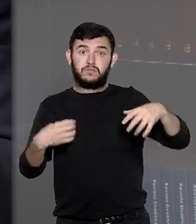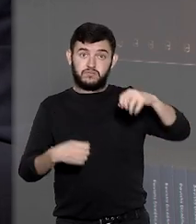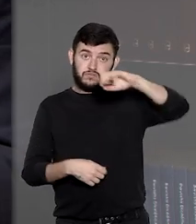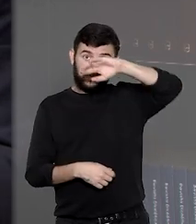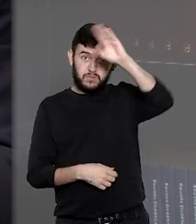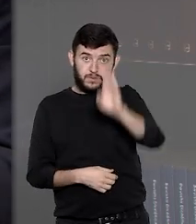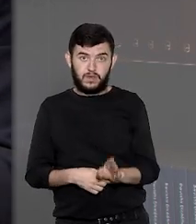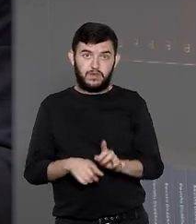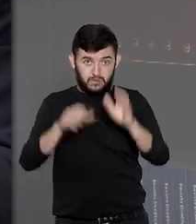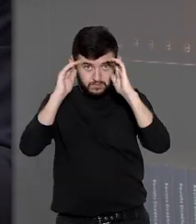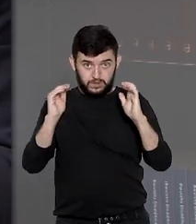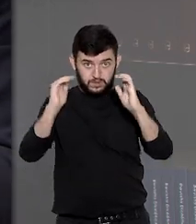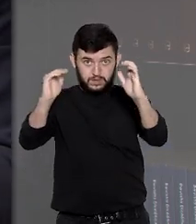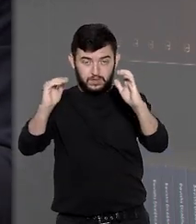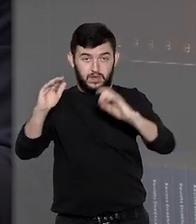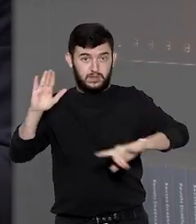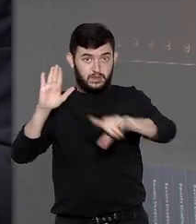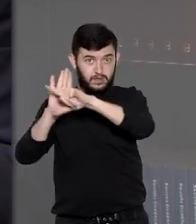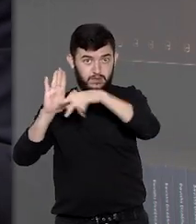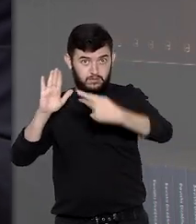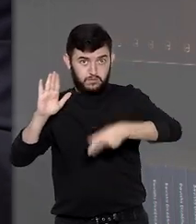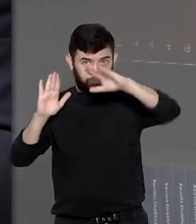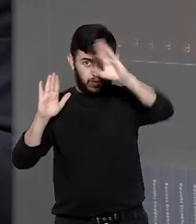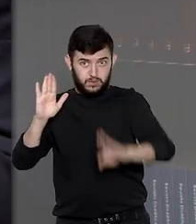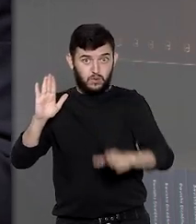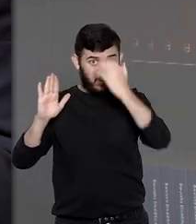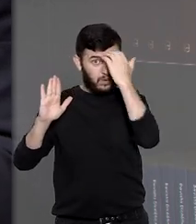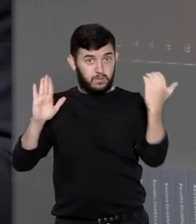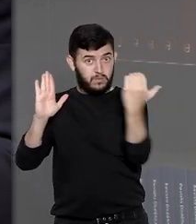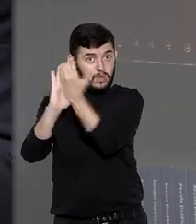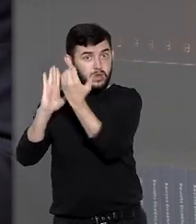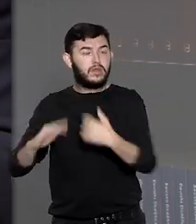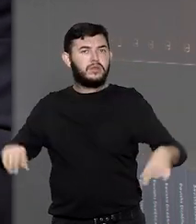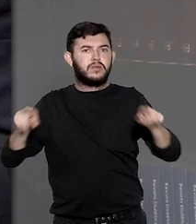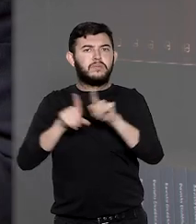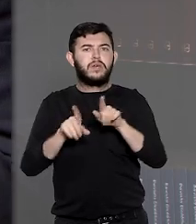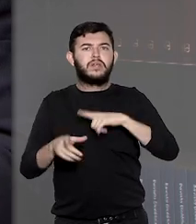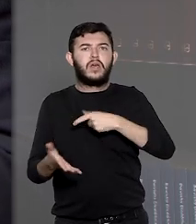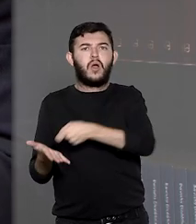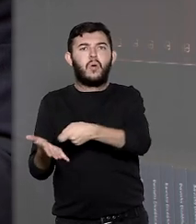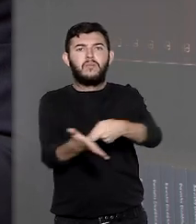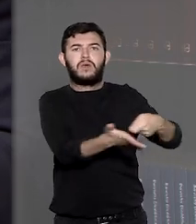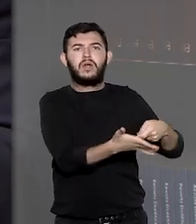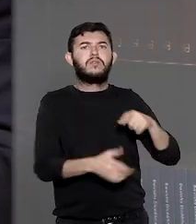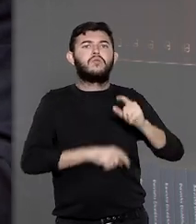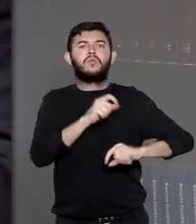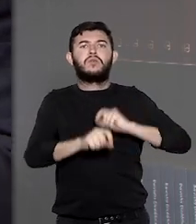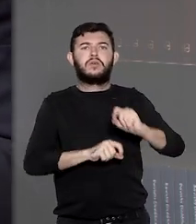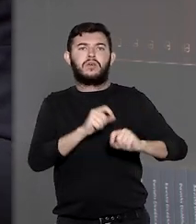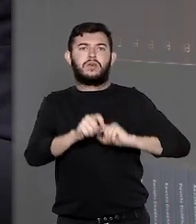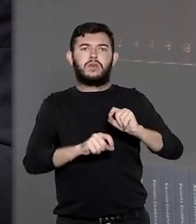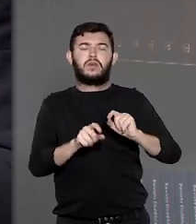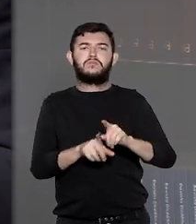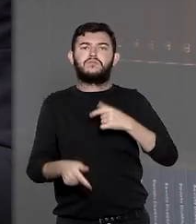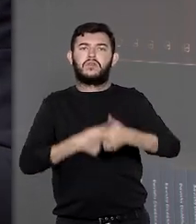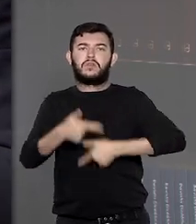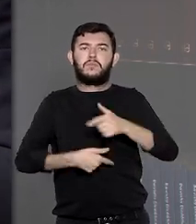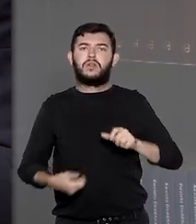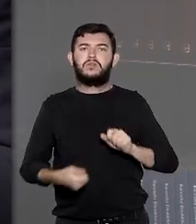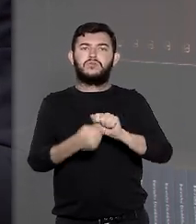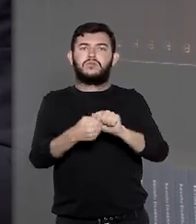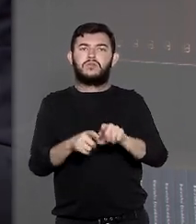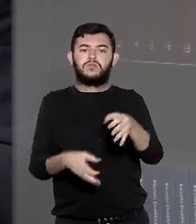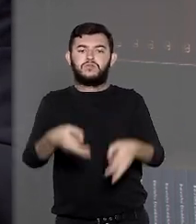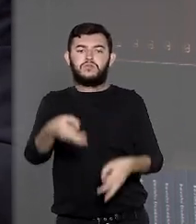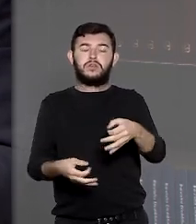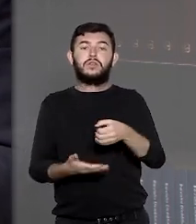as leis nacionais e, dentre elas, a obrigação de cumprir a colaboração com o juízo,